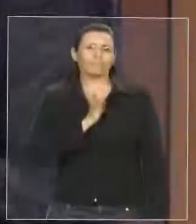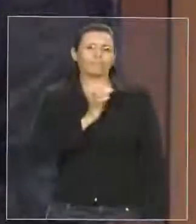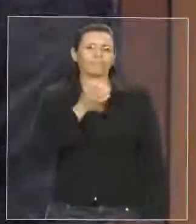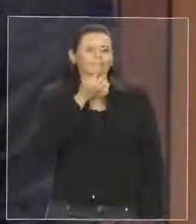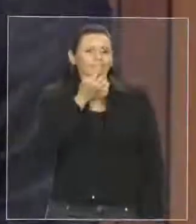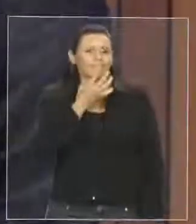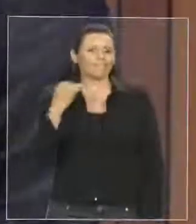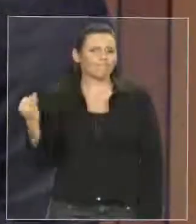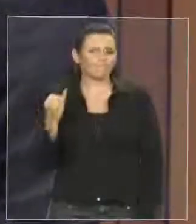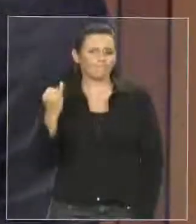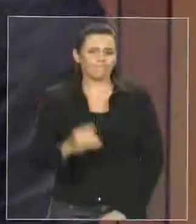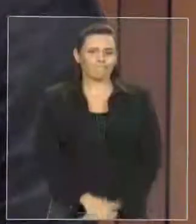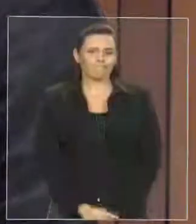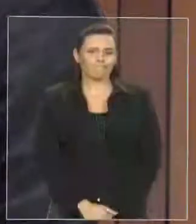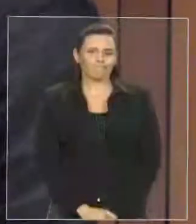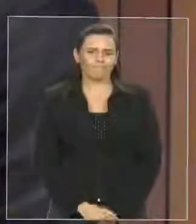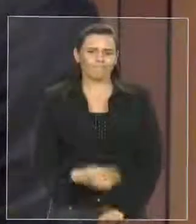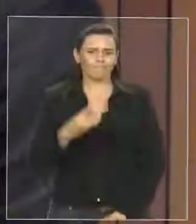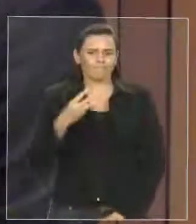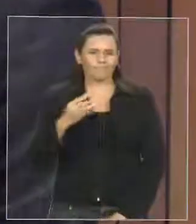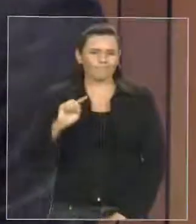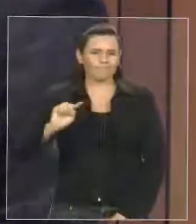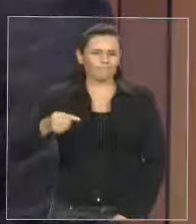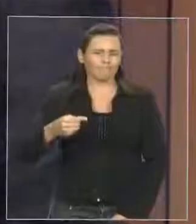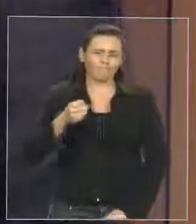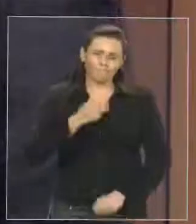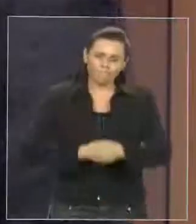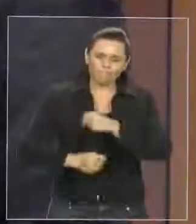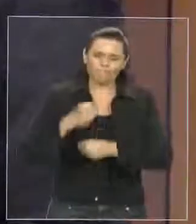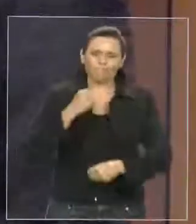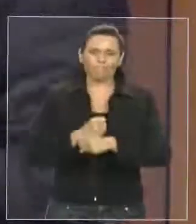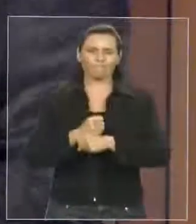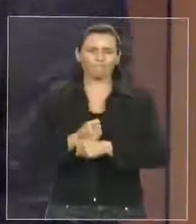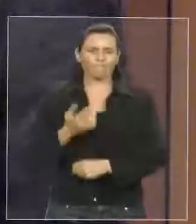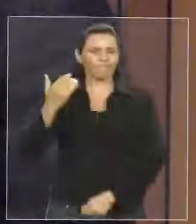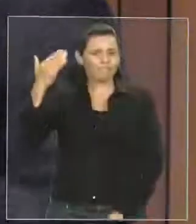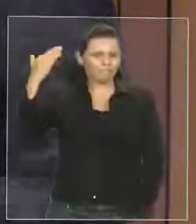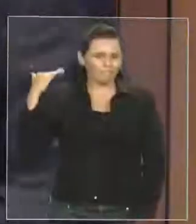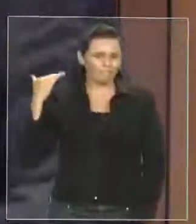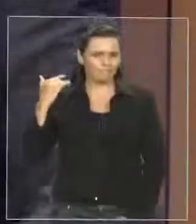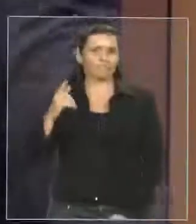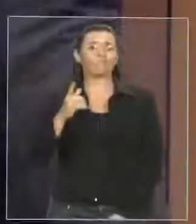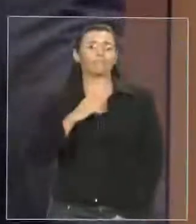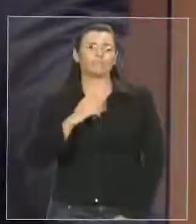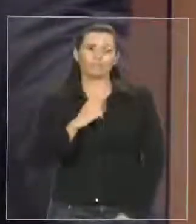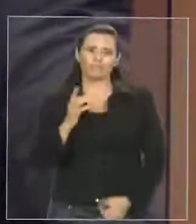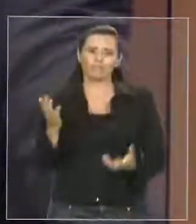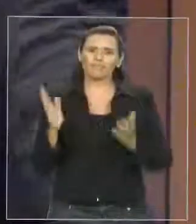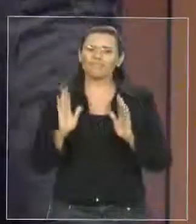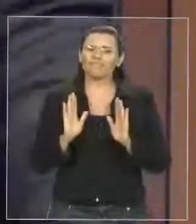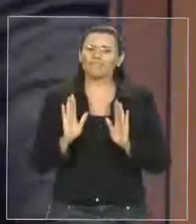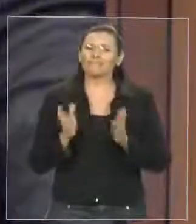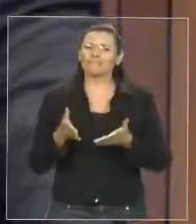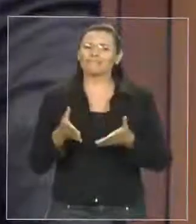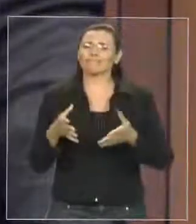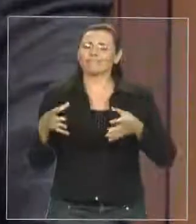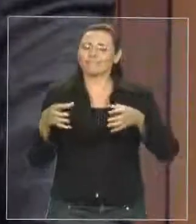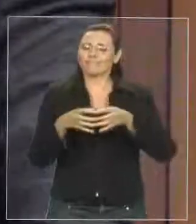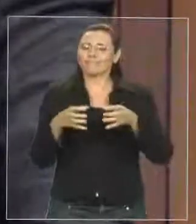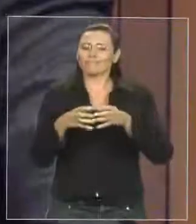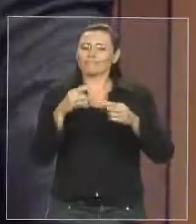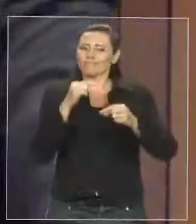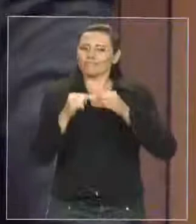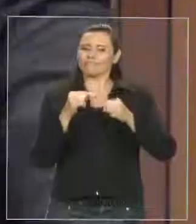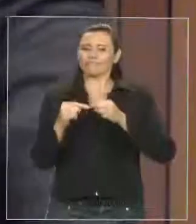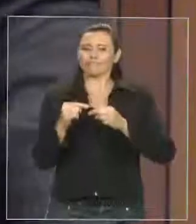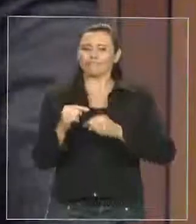3 mil anos antes de Cristo, na Índia, já existia o parlamento, a Assembleia do Povo, que